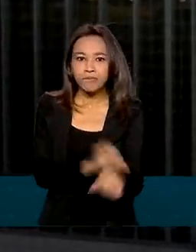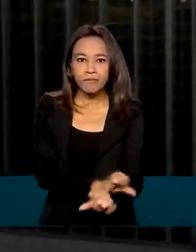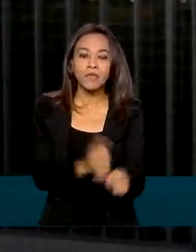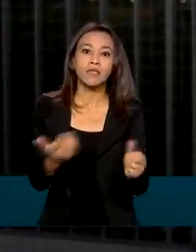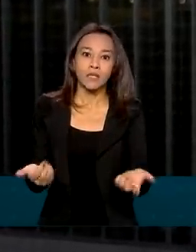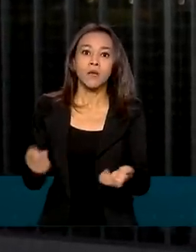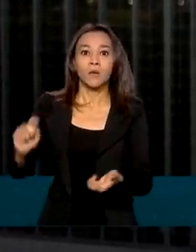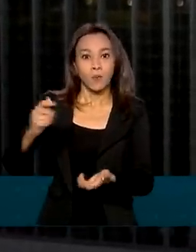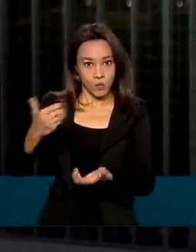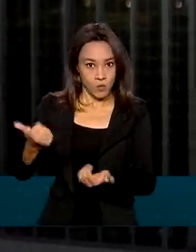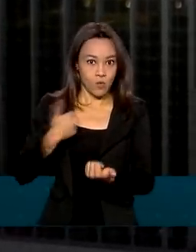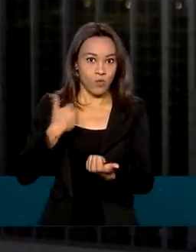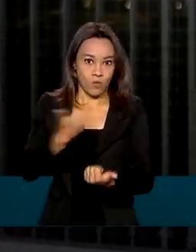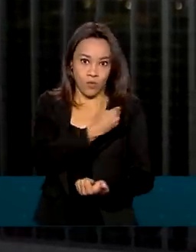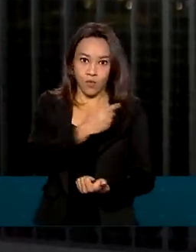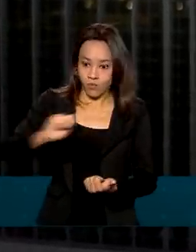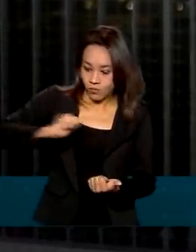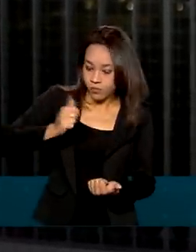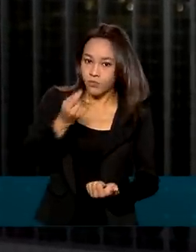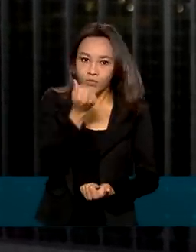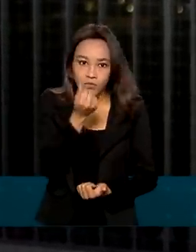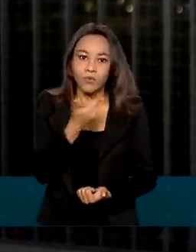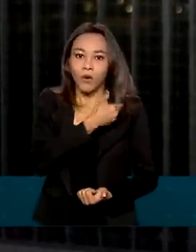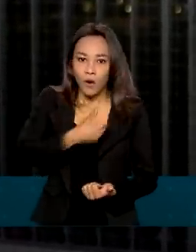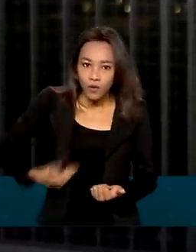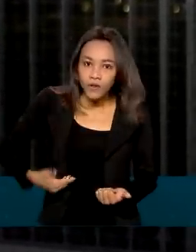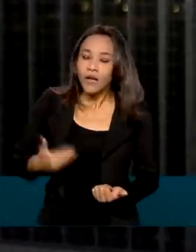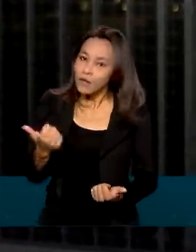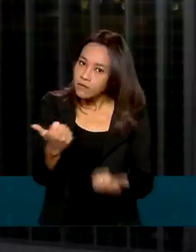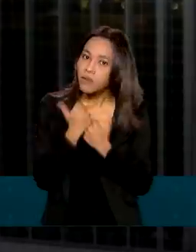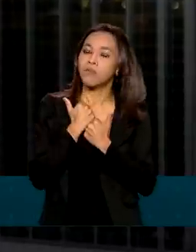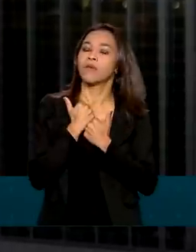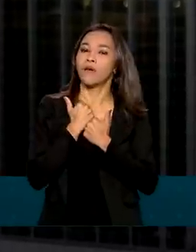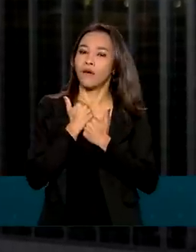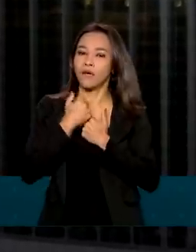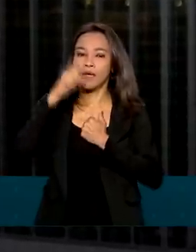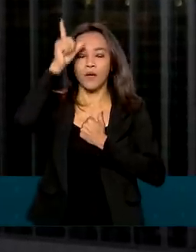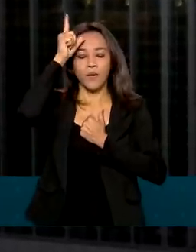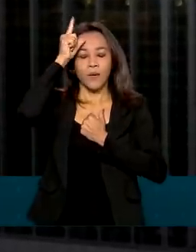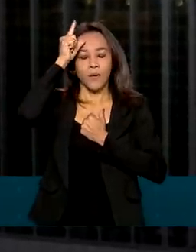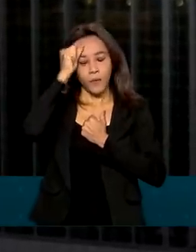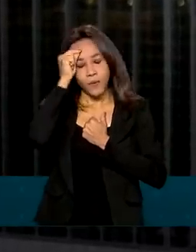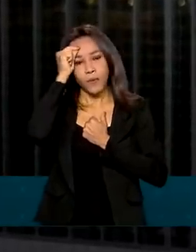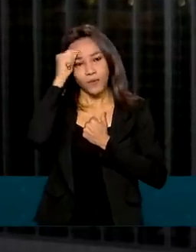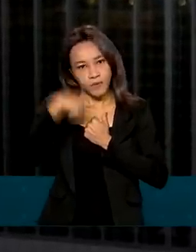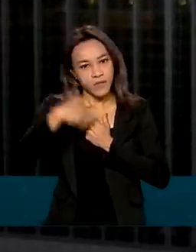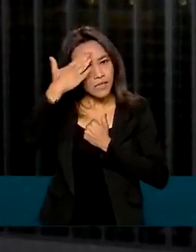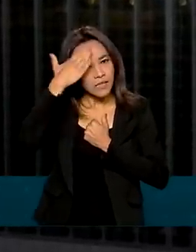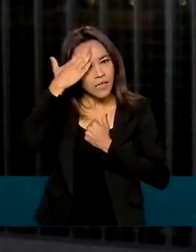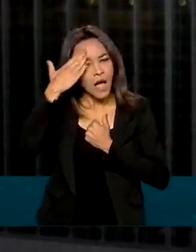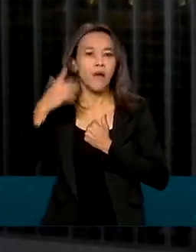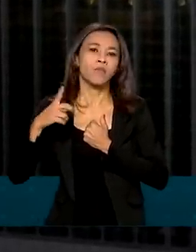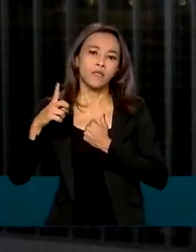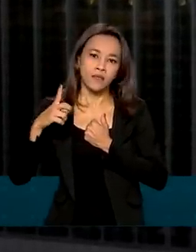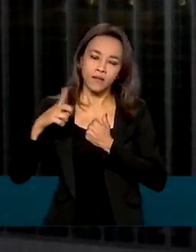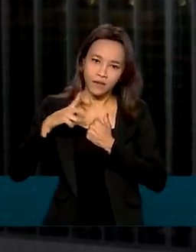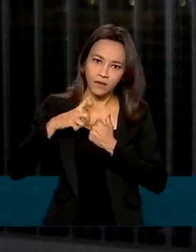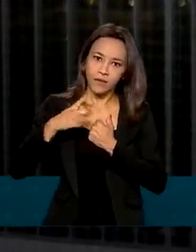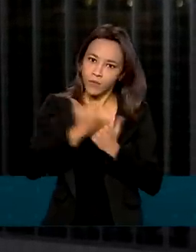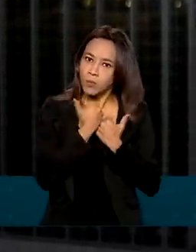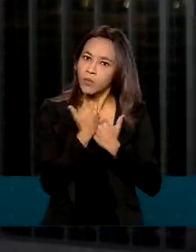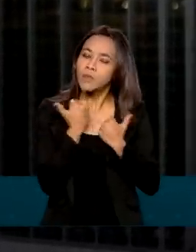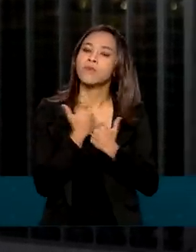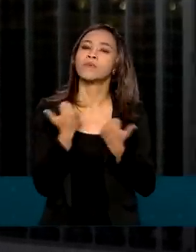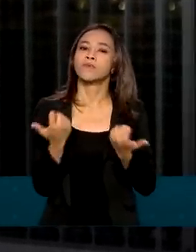Atleta é o que segura a gente nesses momentos também e é o que te dá tranquilidade, você sabe que está lá por você, sabe? Você tem